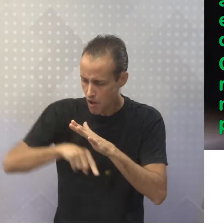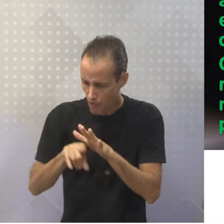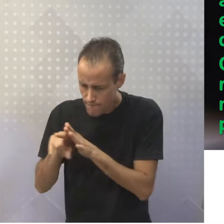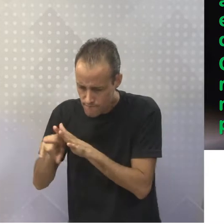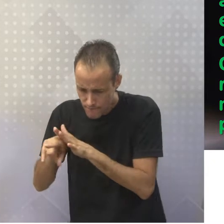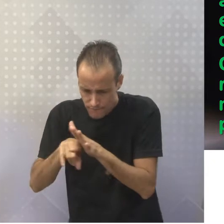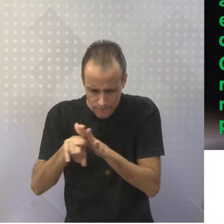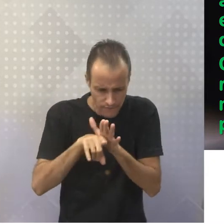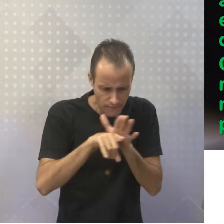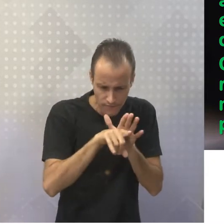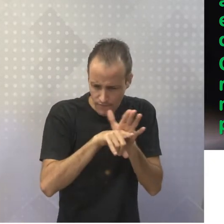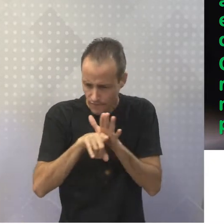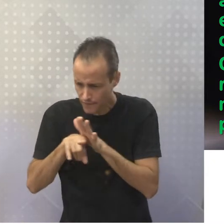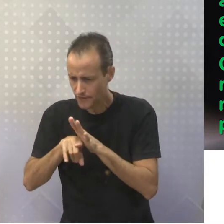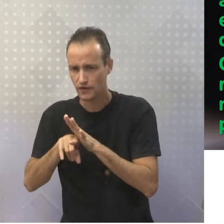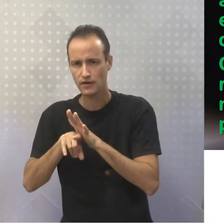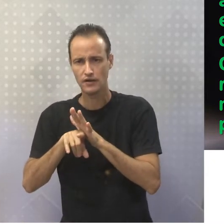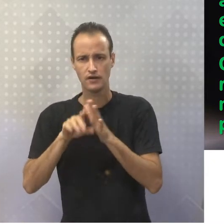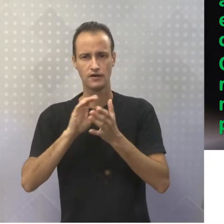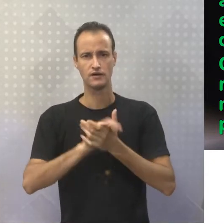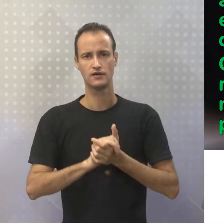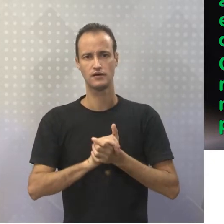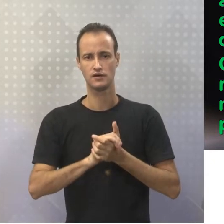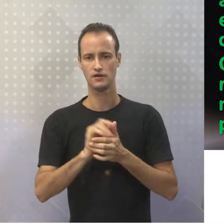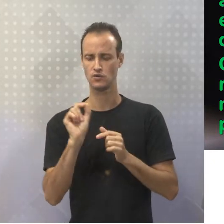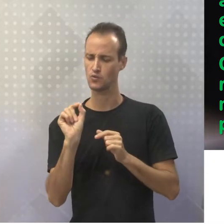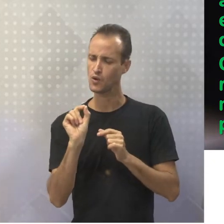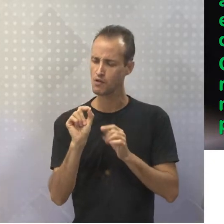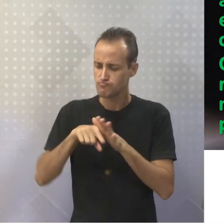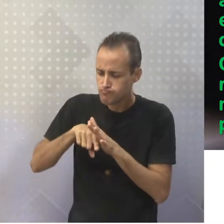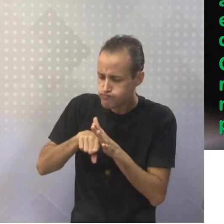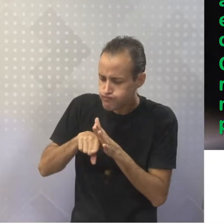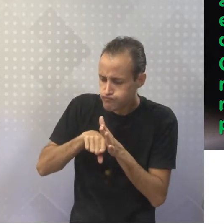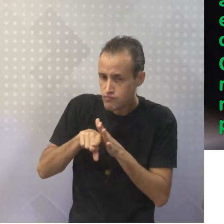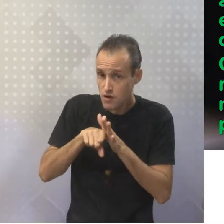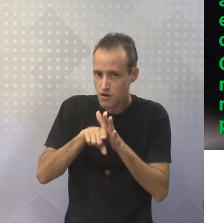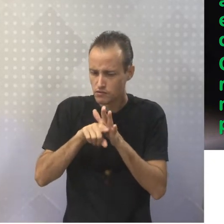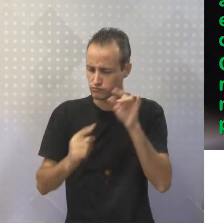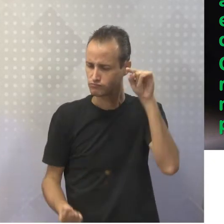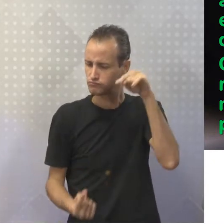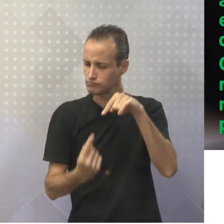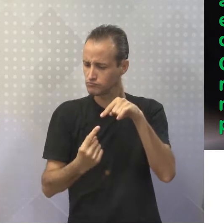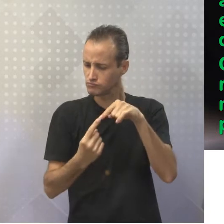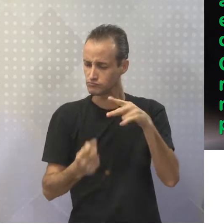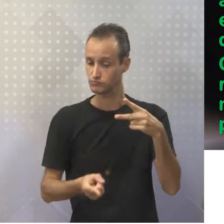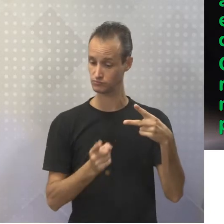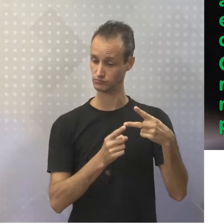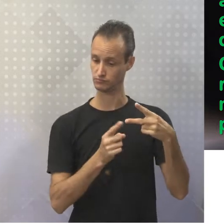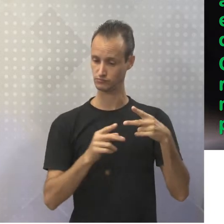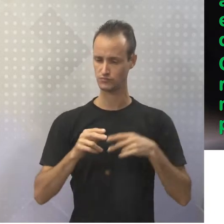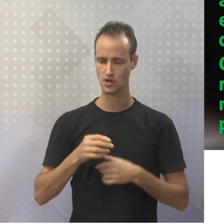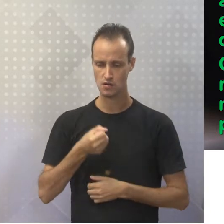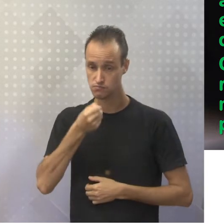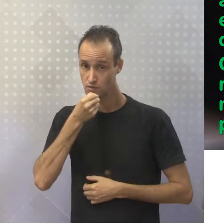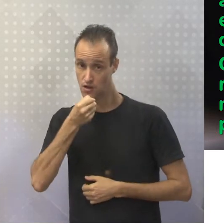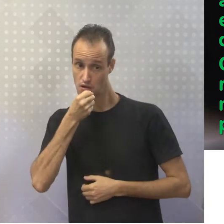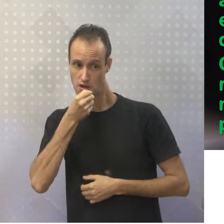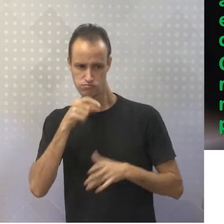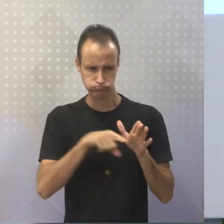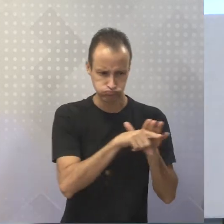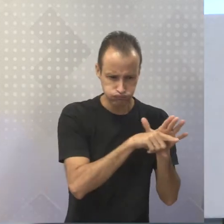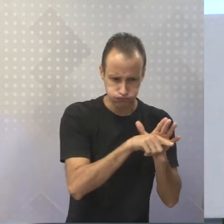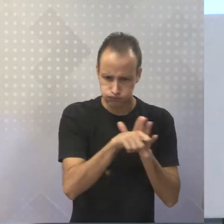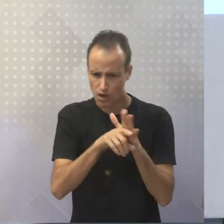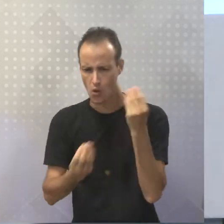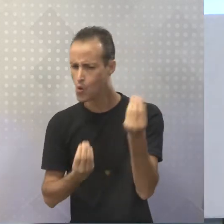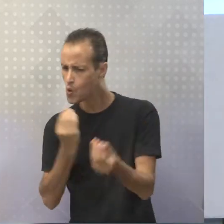investigação. Então, essa é a palavra-chave que define a reportagem. Investigação, ou seja,